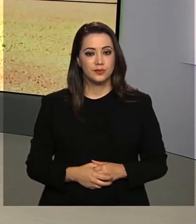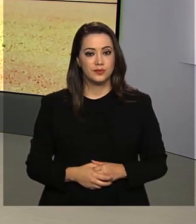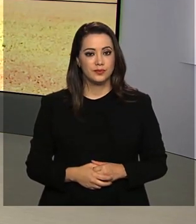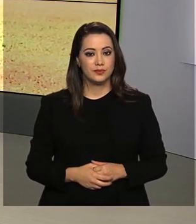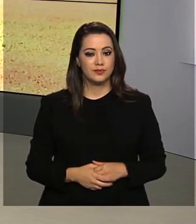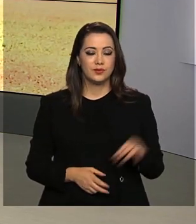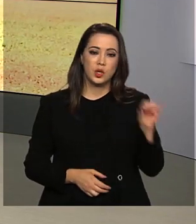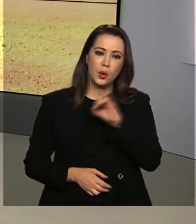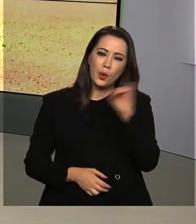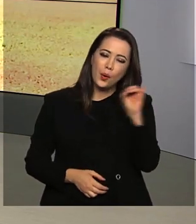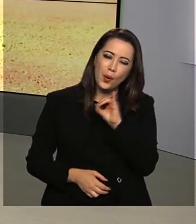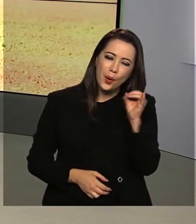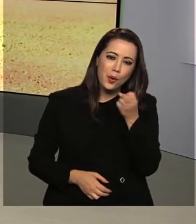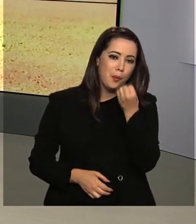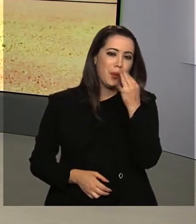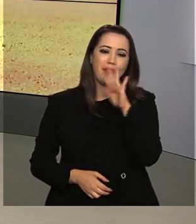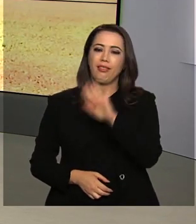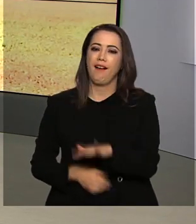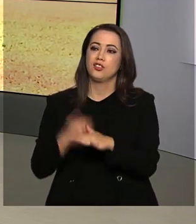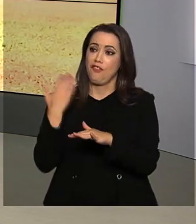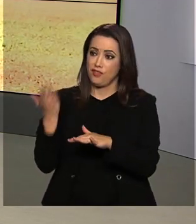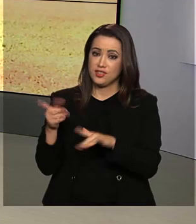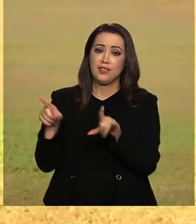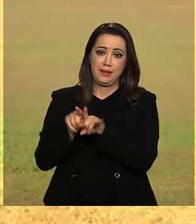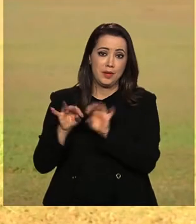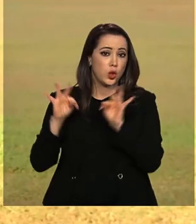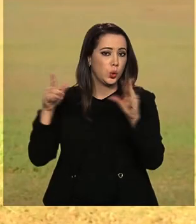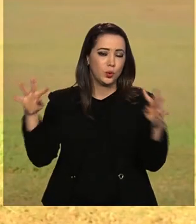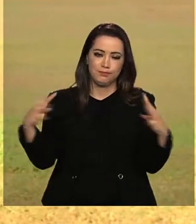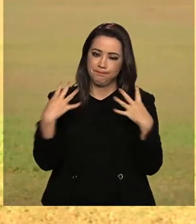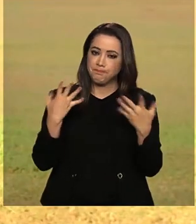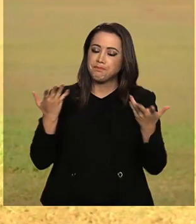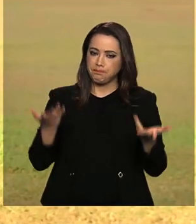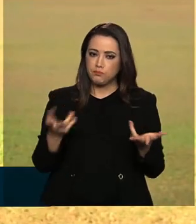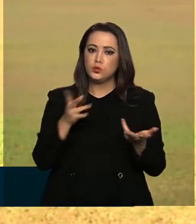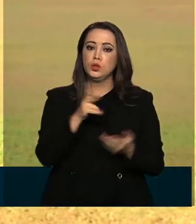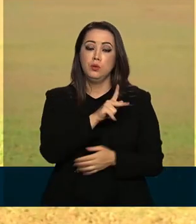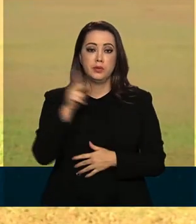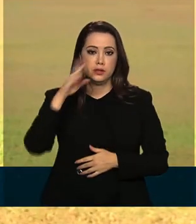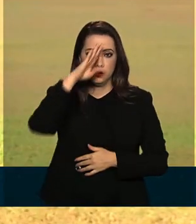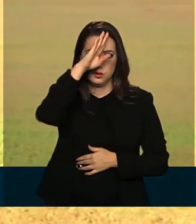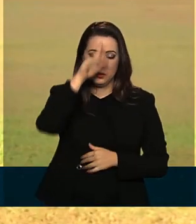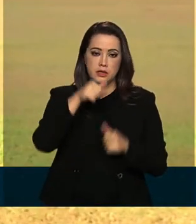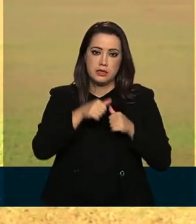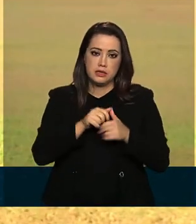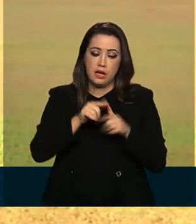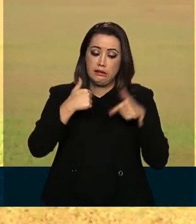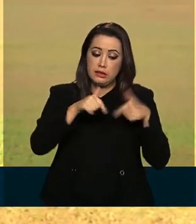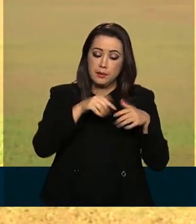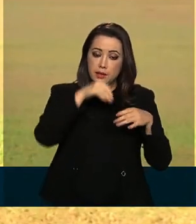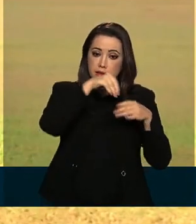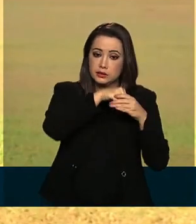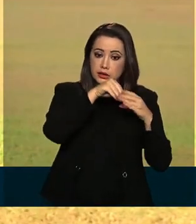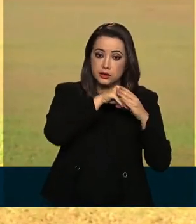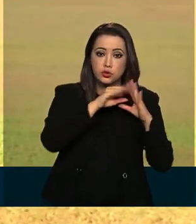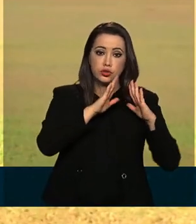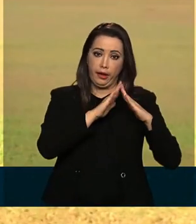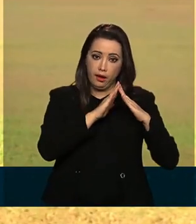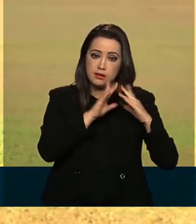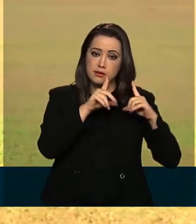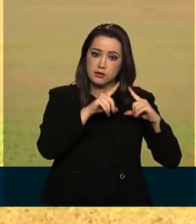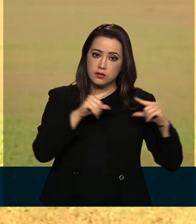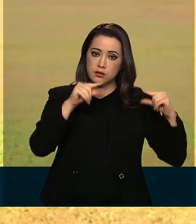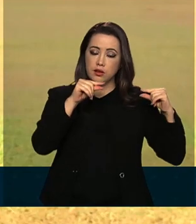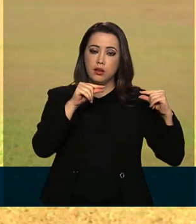Oi, Manique, boa tarde a você também, a todos. Olha, o presidente Jair Bolsonaro continua mesmo despachando aqui do Palácio da Alvorada.